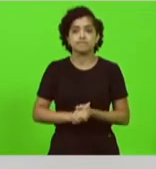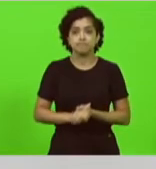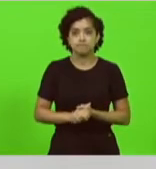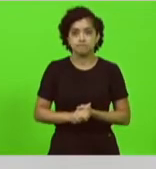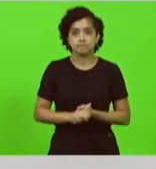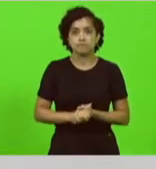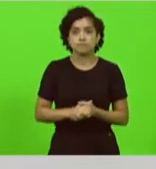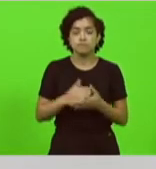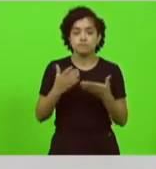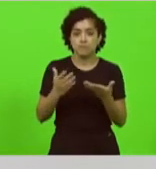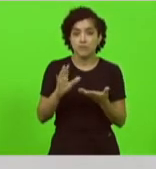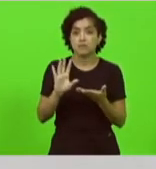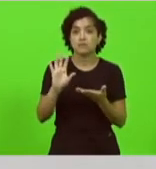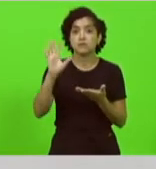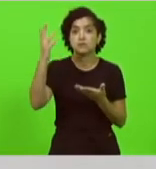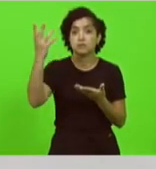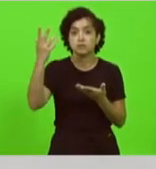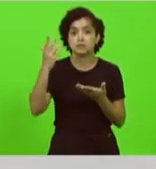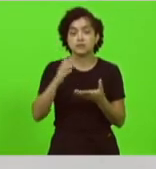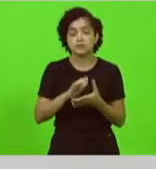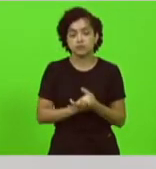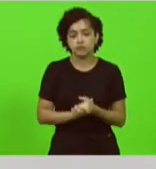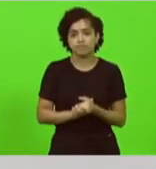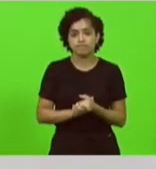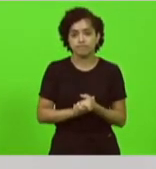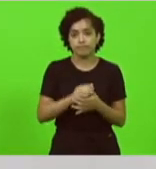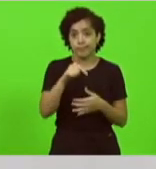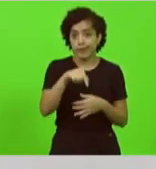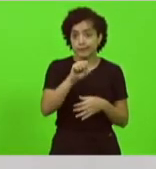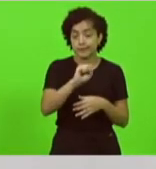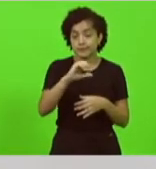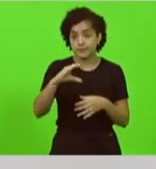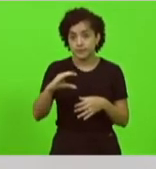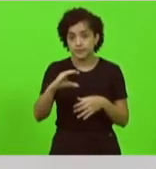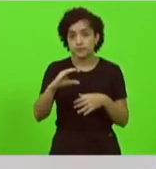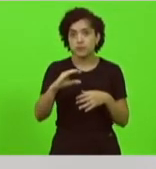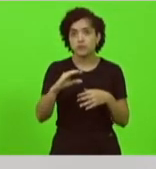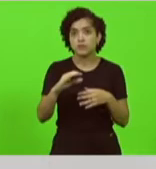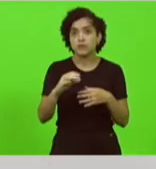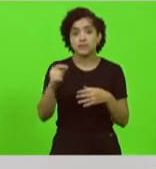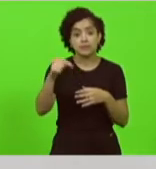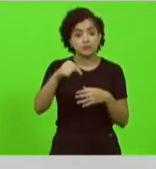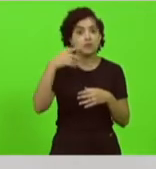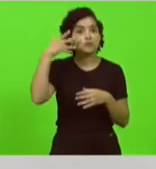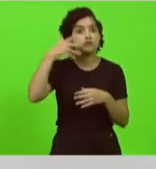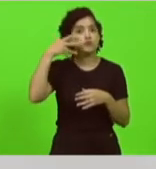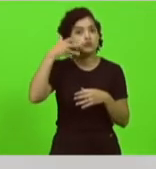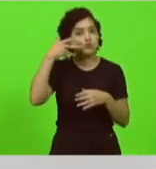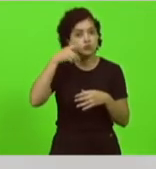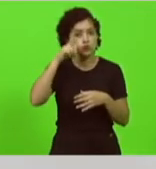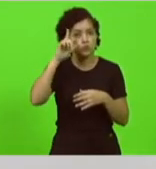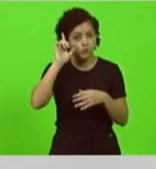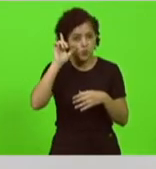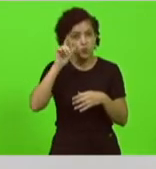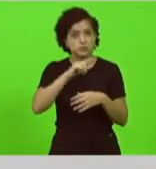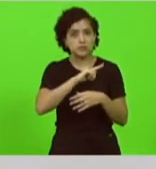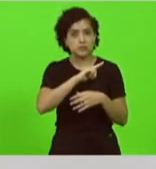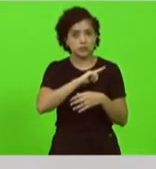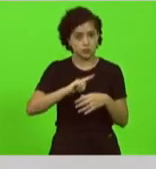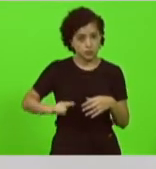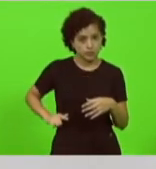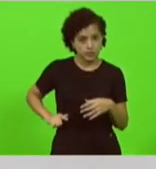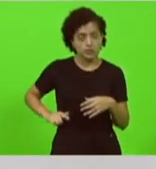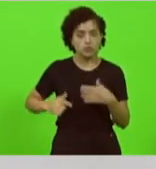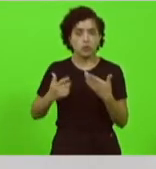é isso que está acontecendo na Santa Catarina que não estava aqui no discurso do governador ontem aliás